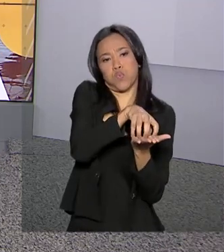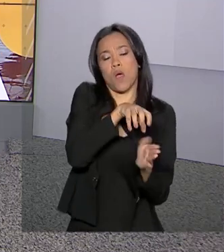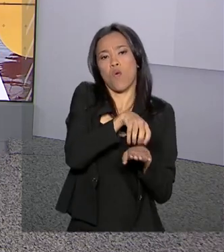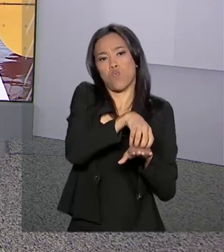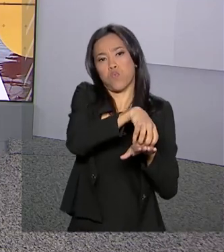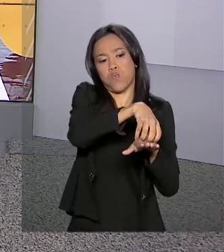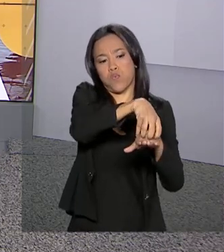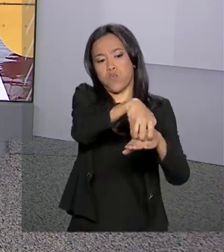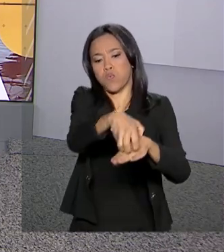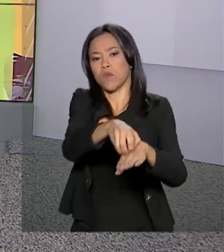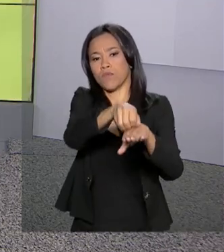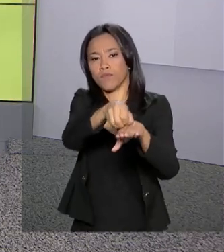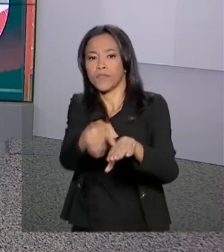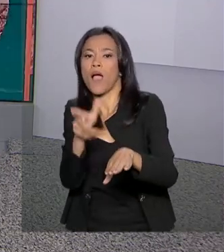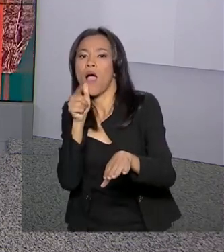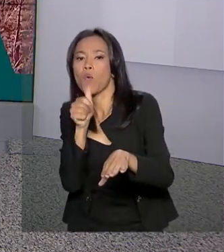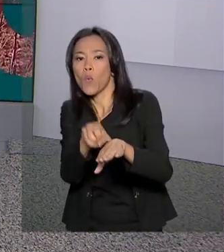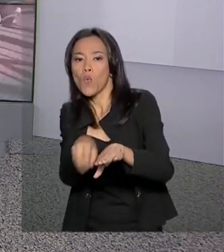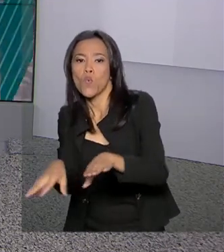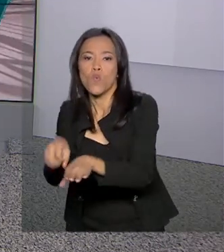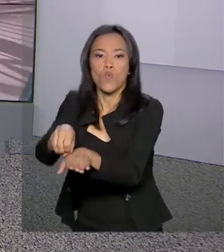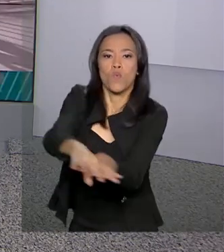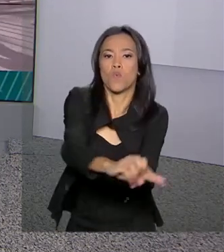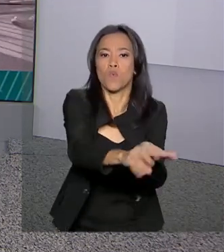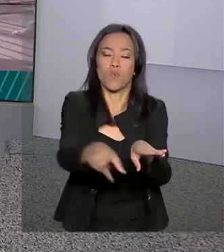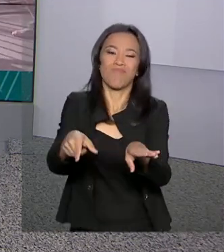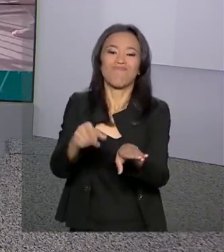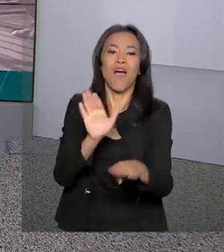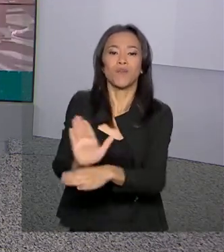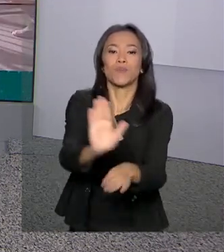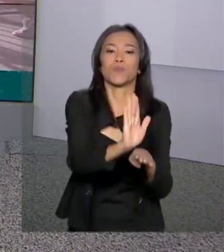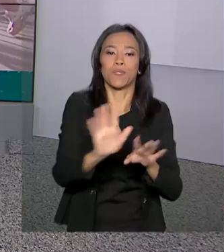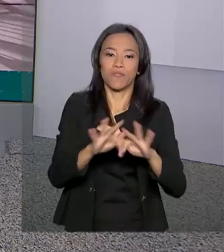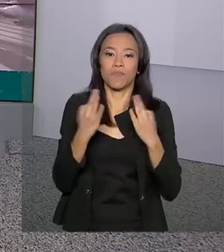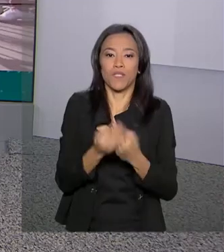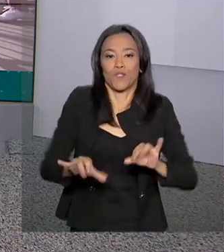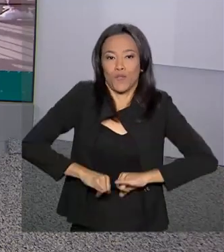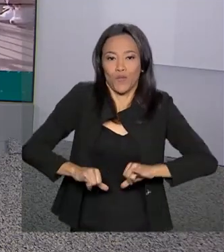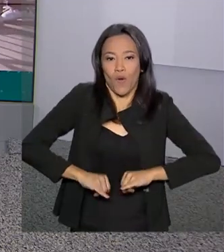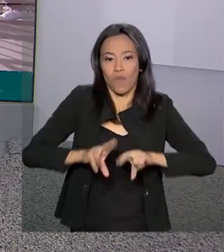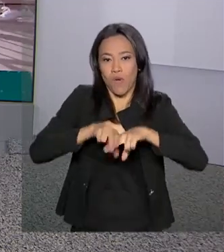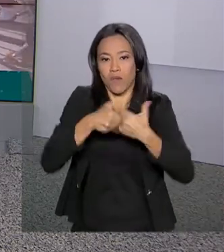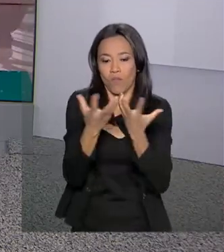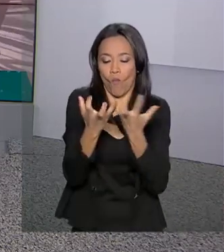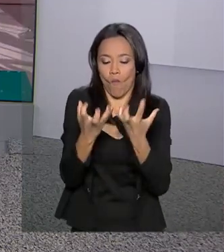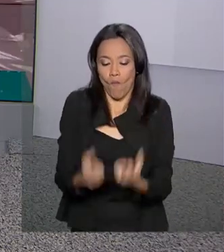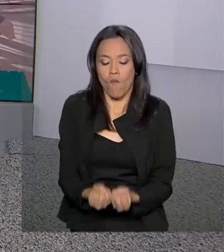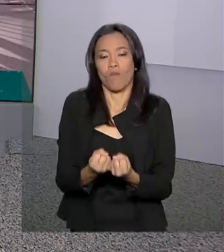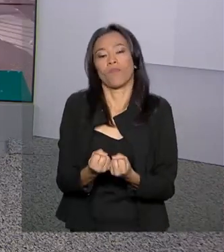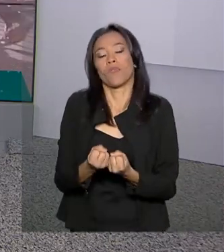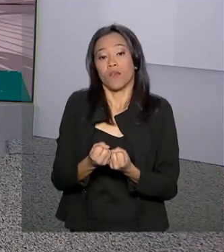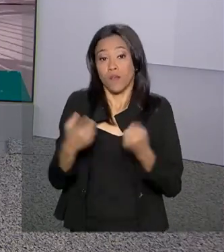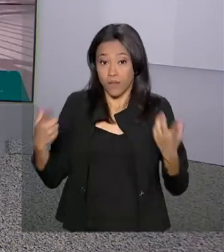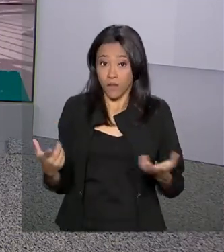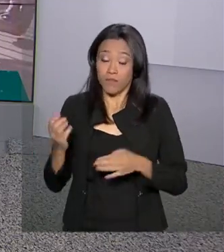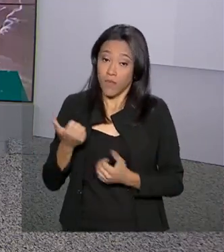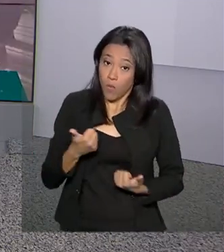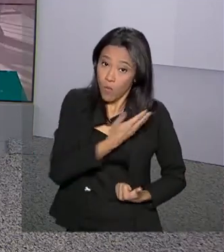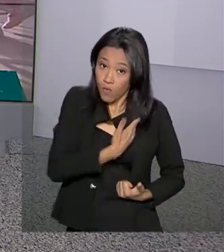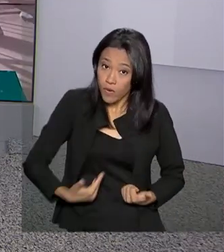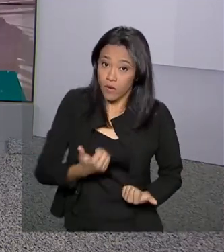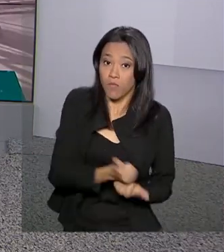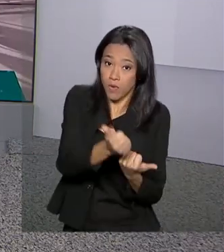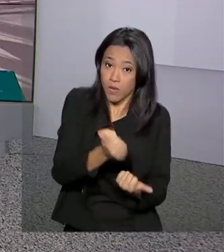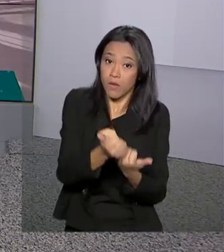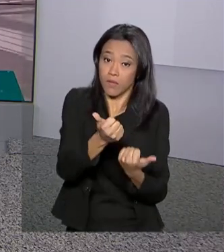abastece famílias que sofrem com a estiagem. O governo federal estuda novas ações para ampliar o abastecimento à população da região.